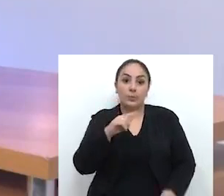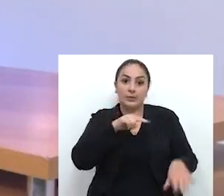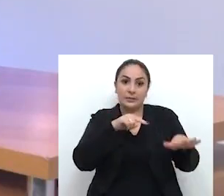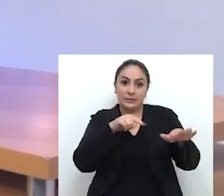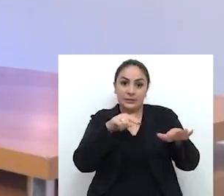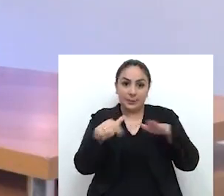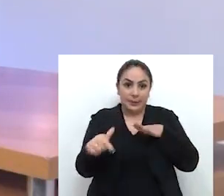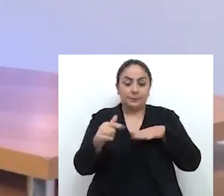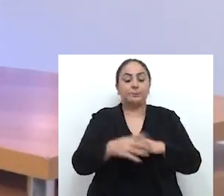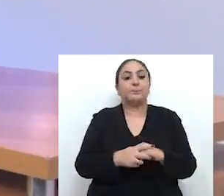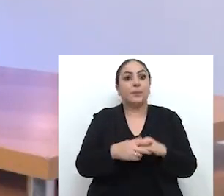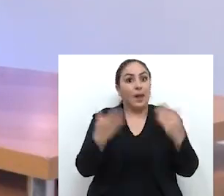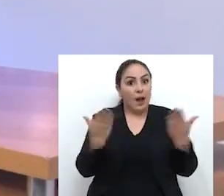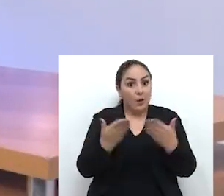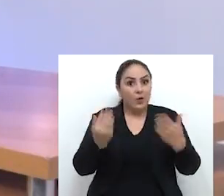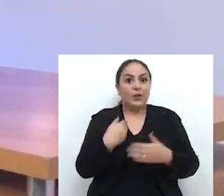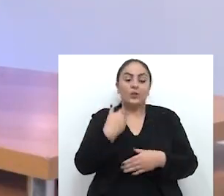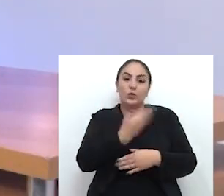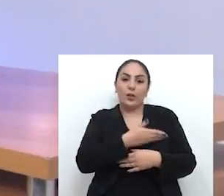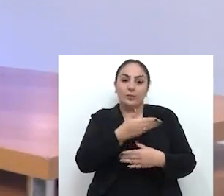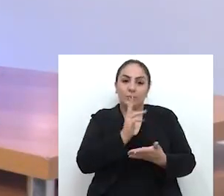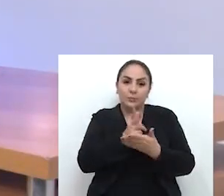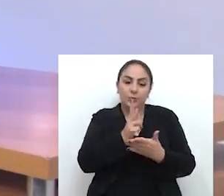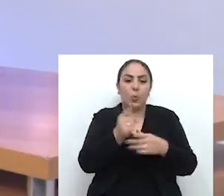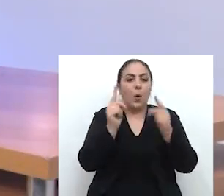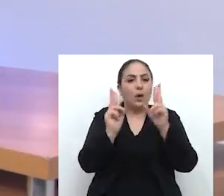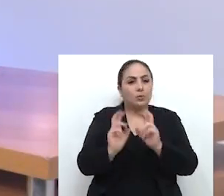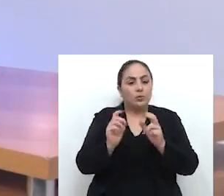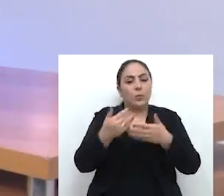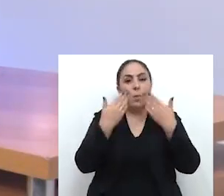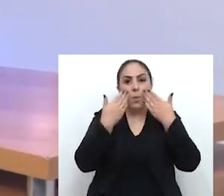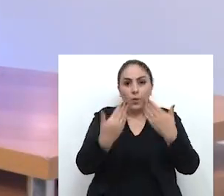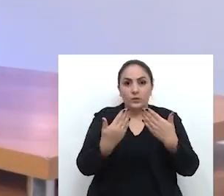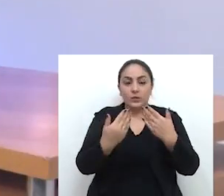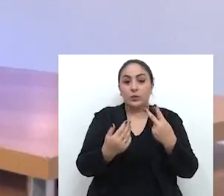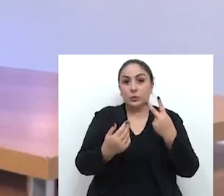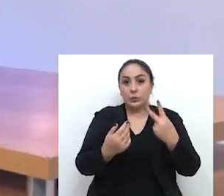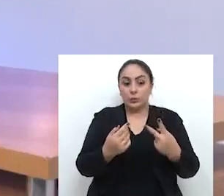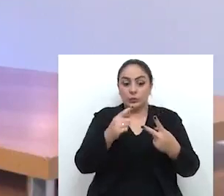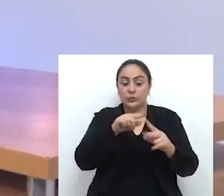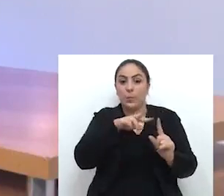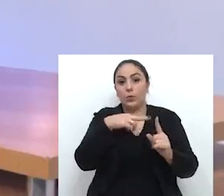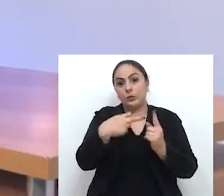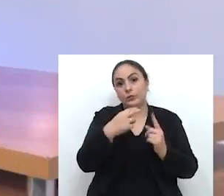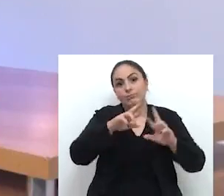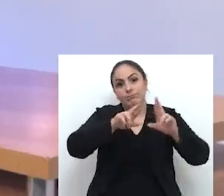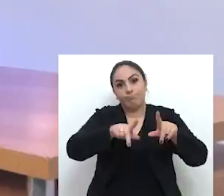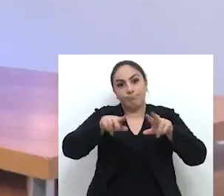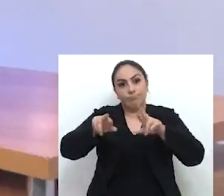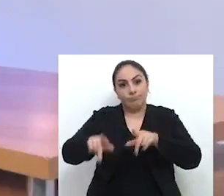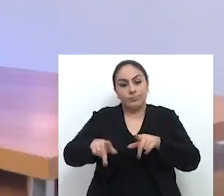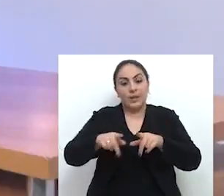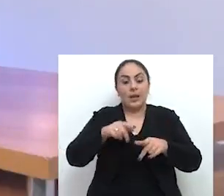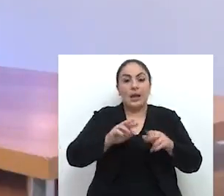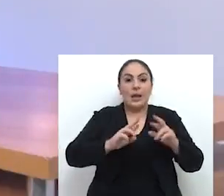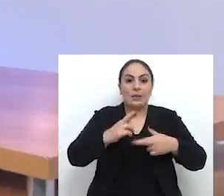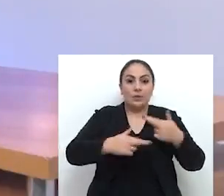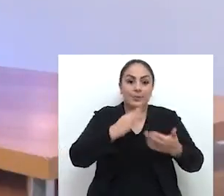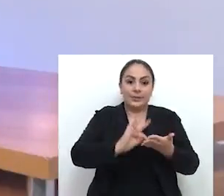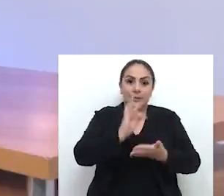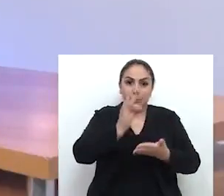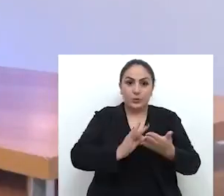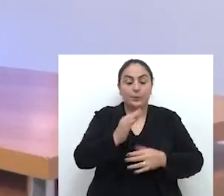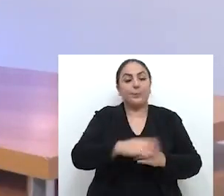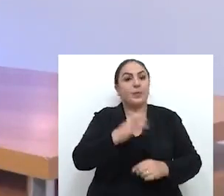semana. Agora nós vamos dar sequência ao assunto apresentando duas visões diferentes sobre a reforma